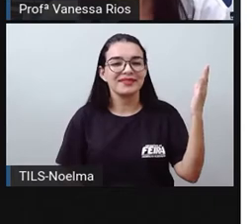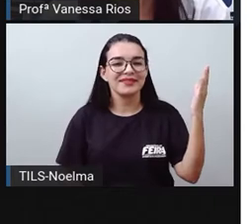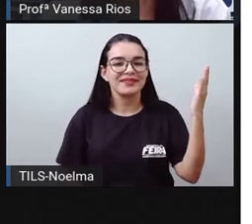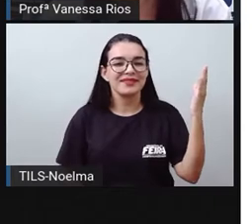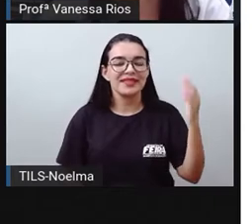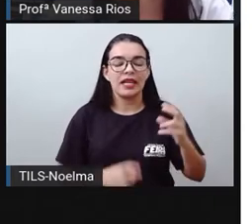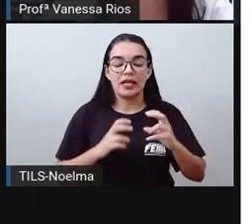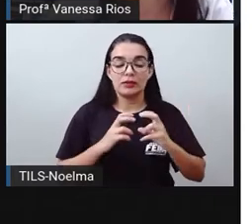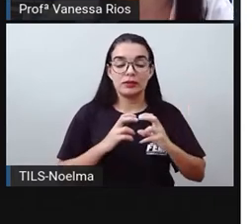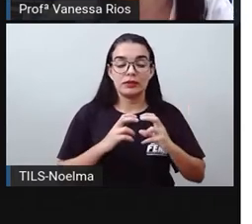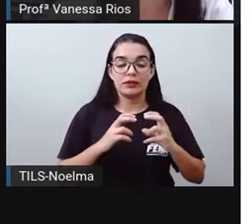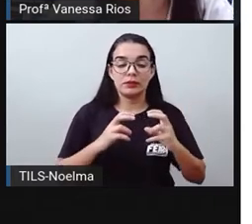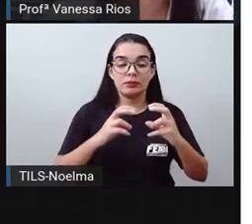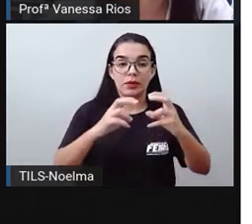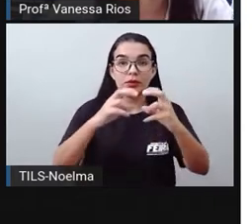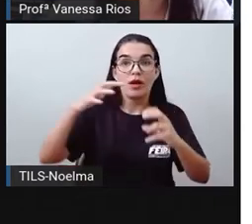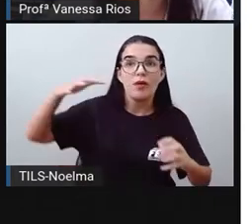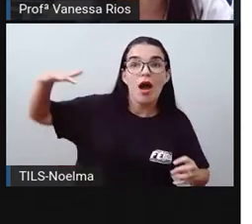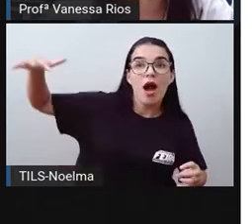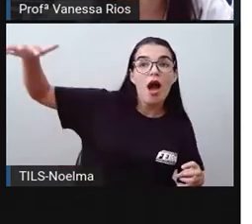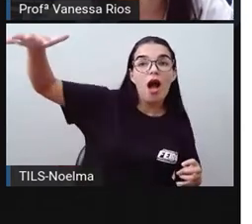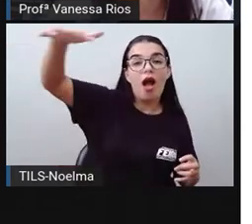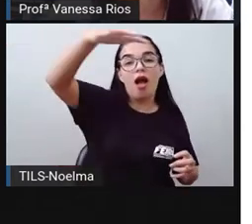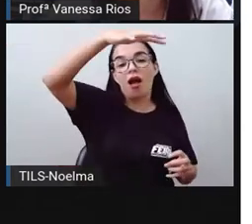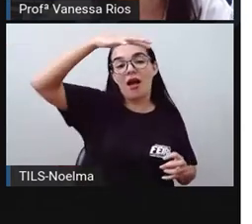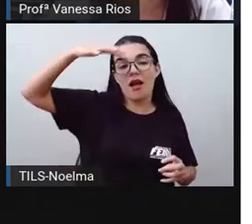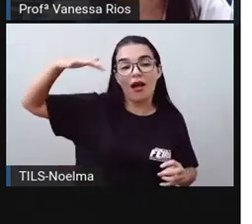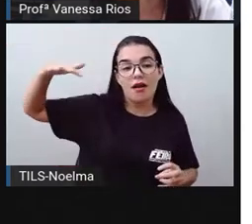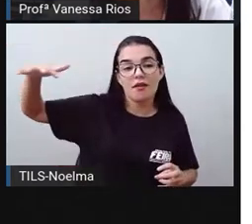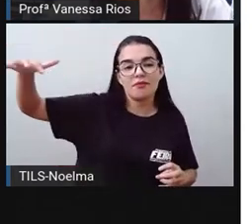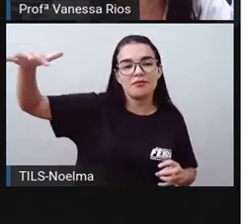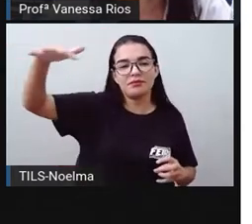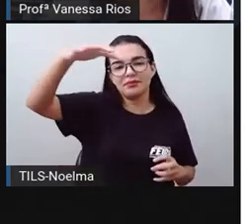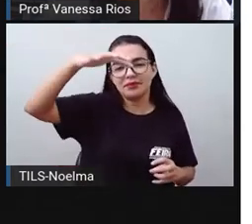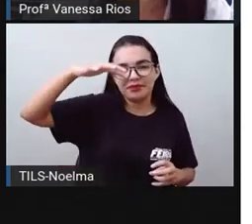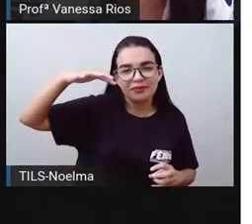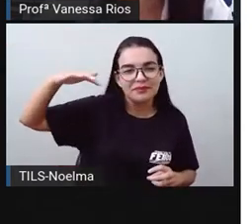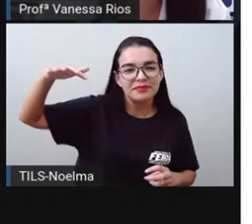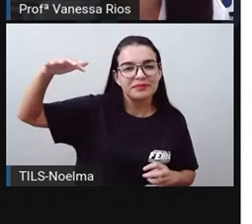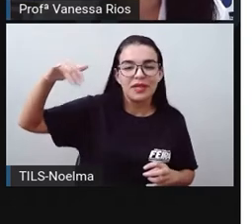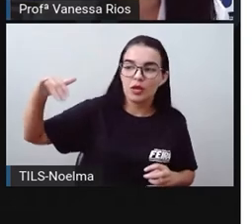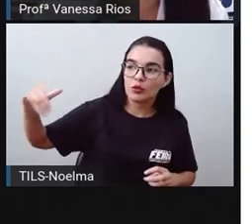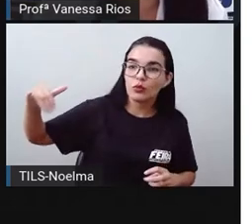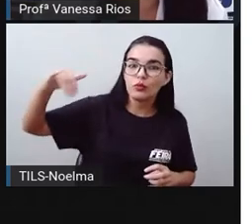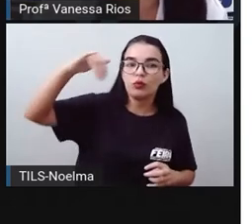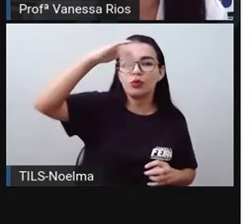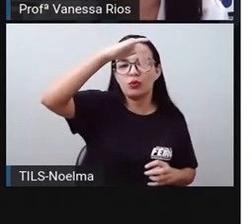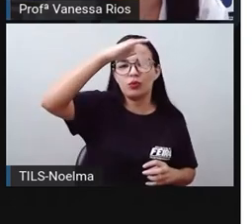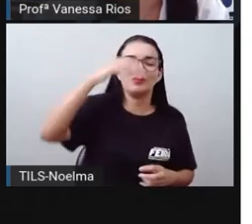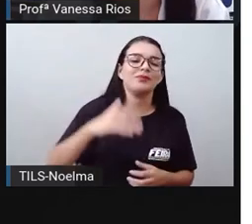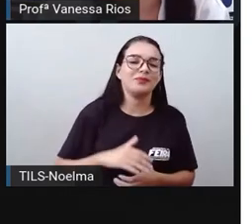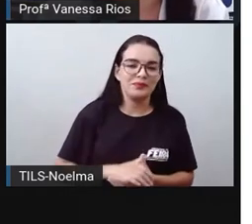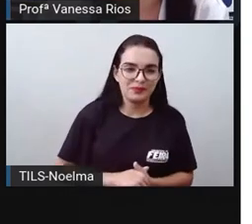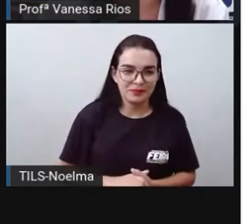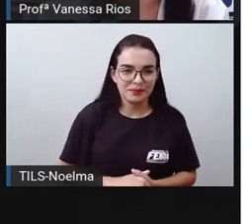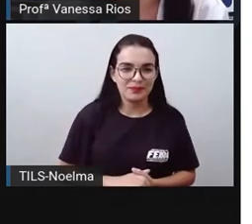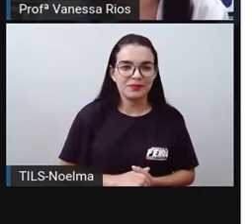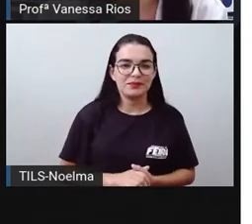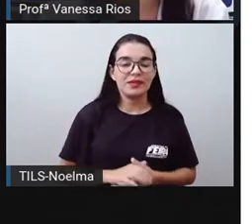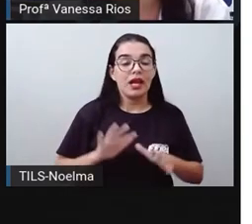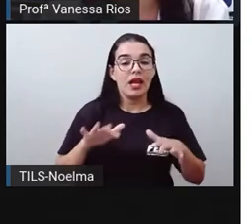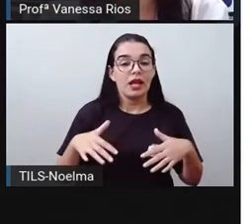aéreo. E aí chegamos na categoria de transporte aéreo, né? Meios de transportes